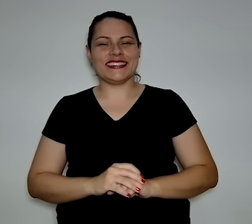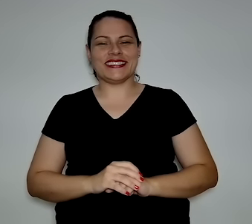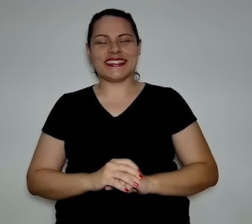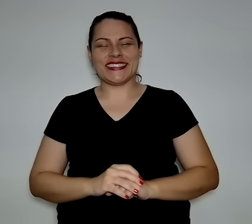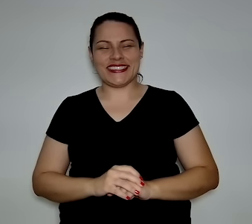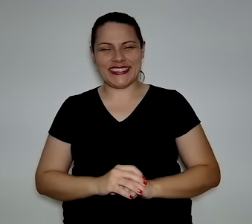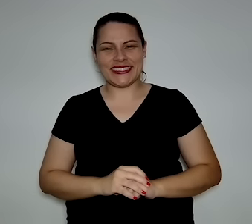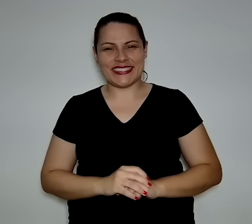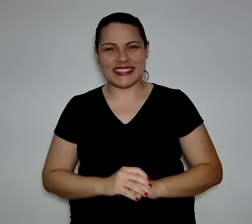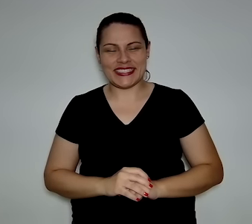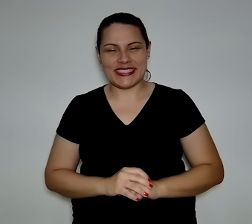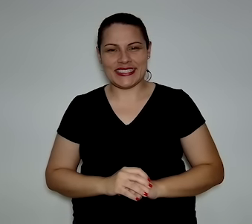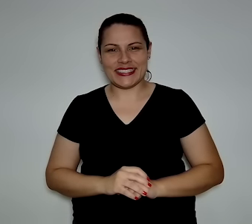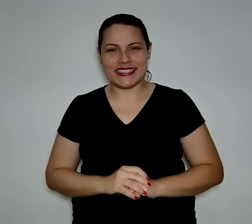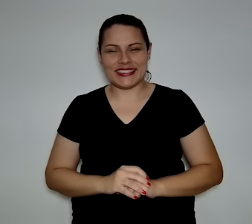água.